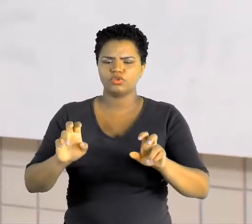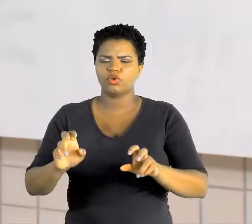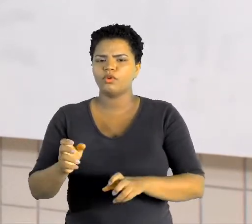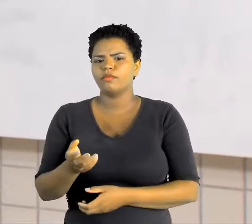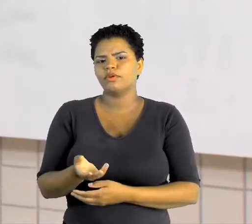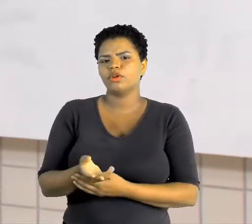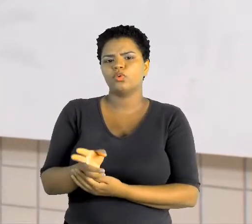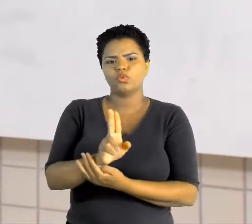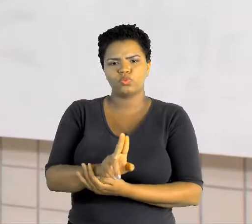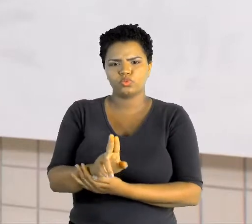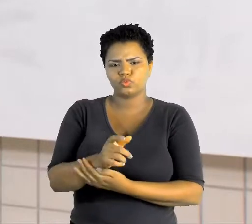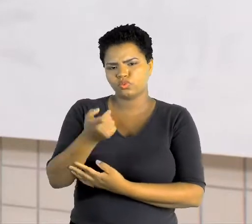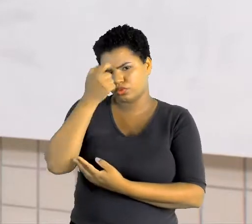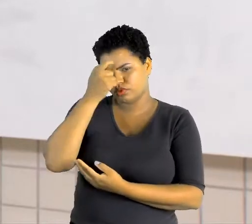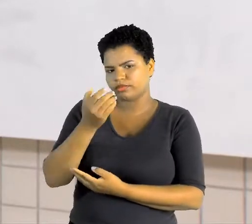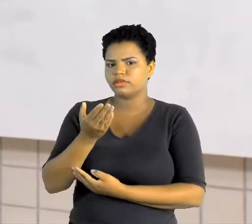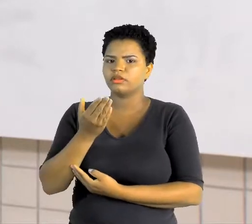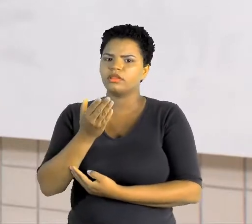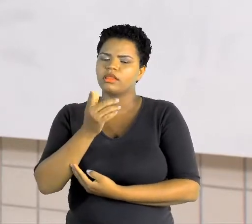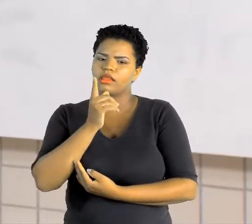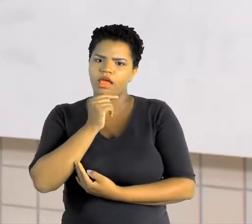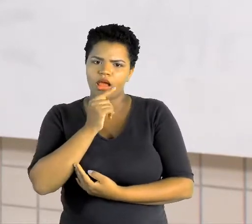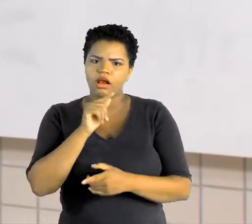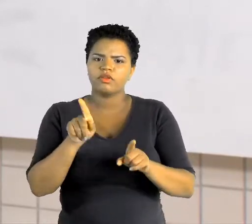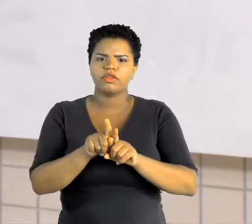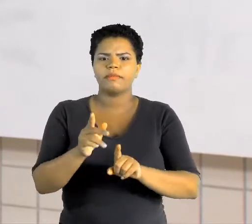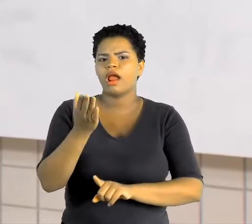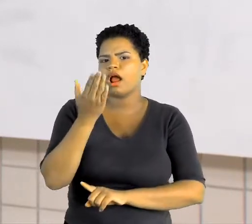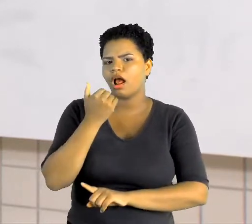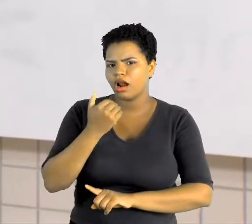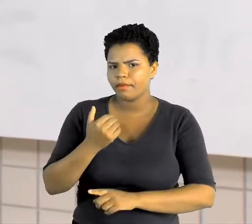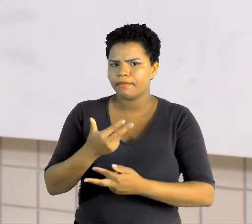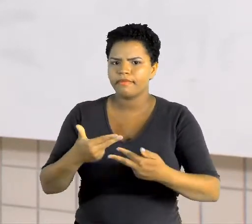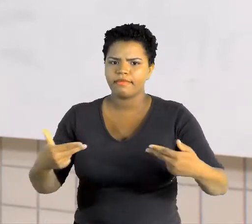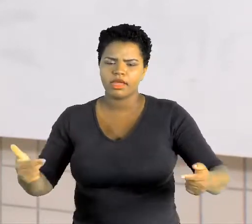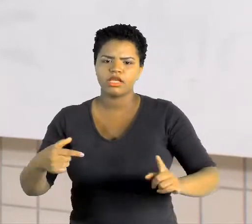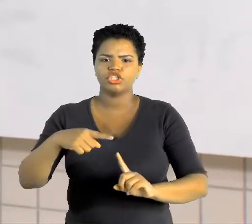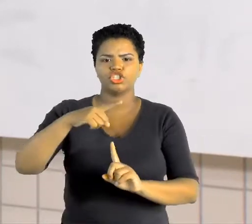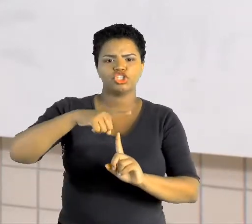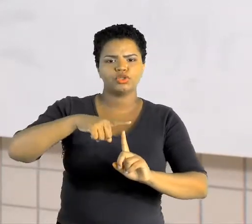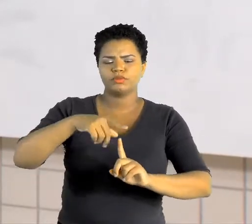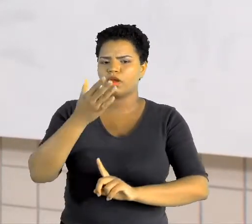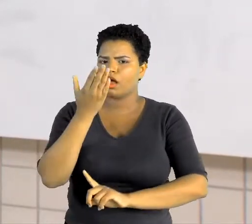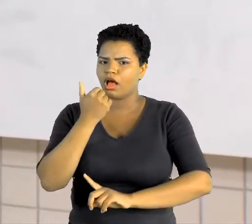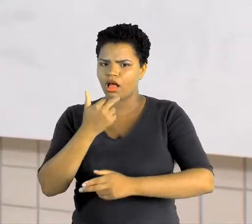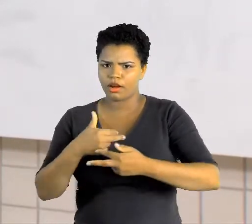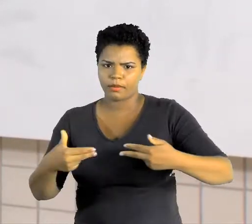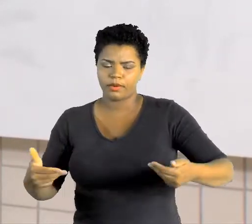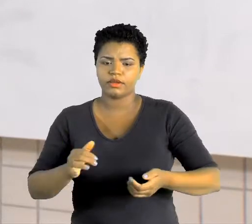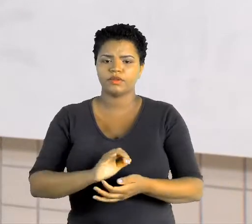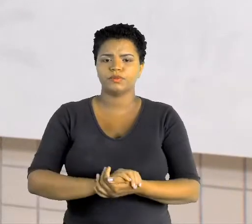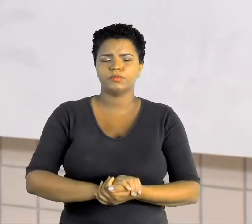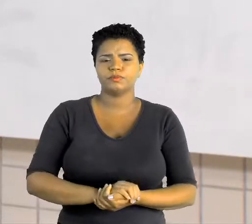da água e também sobre os alimentos, os tipos de alimentos e também um pouquinho sobre